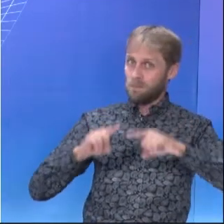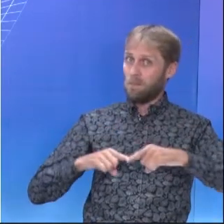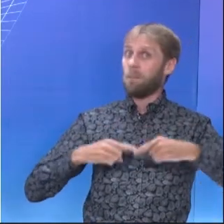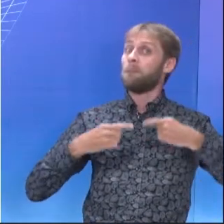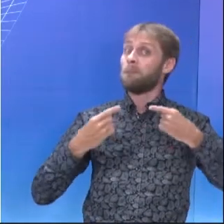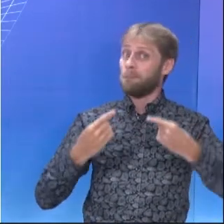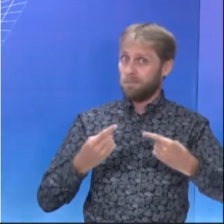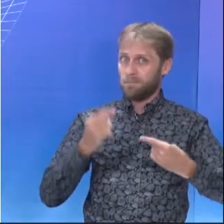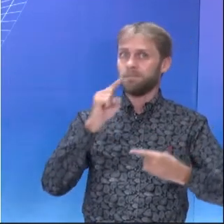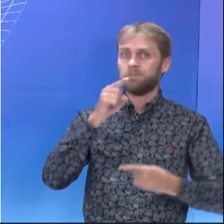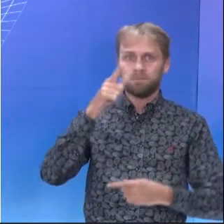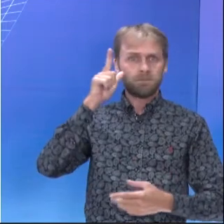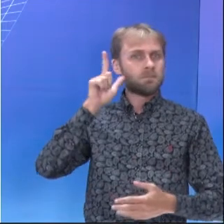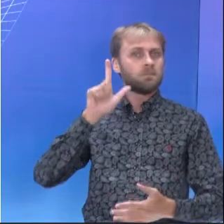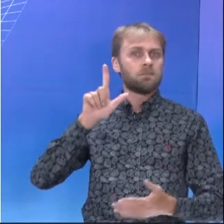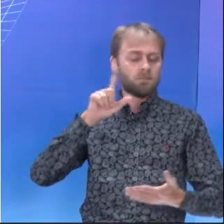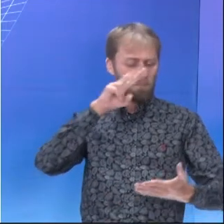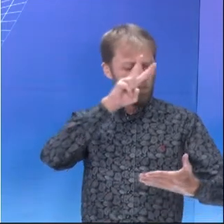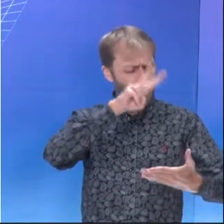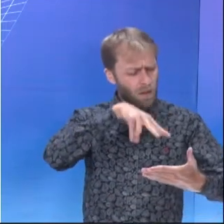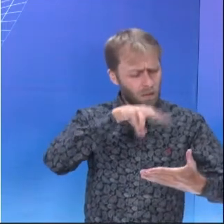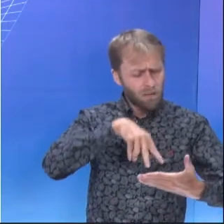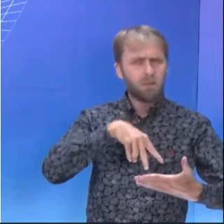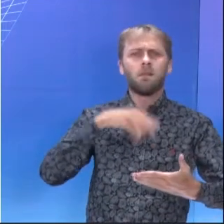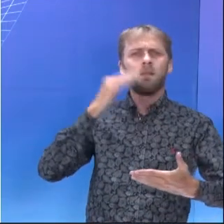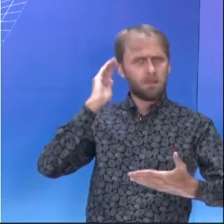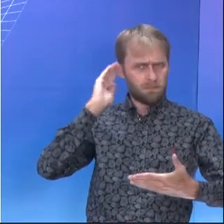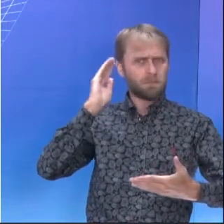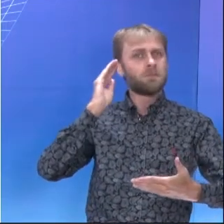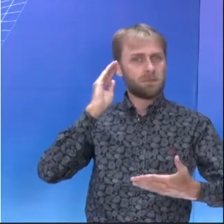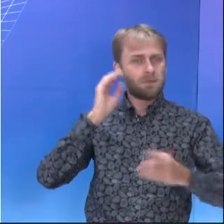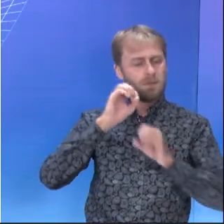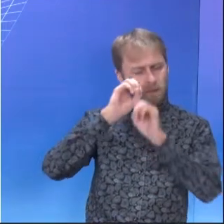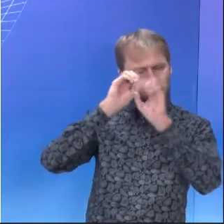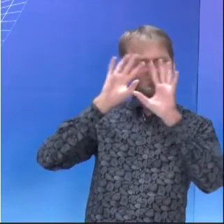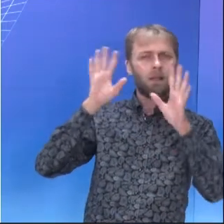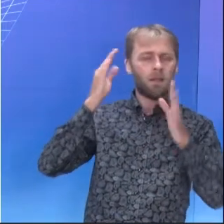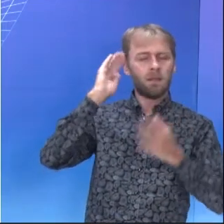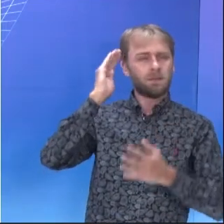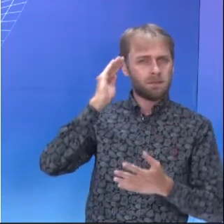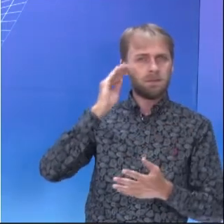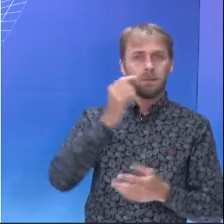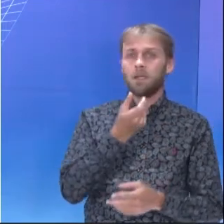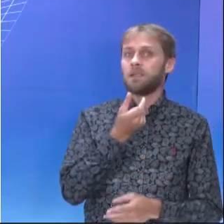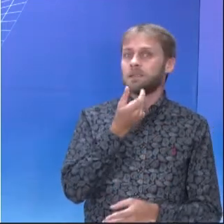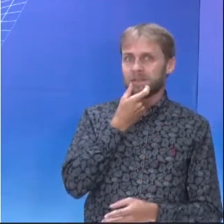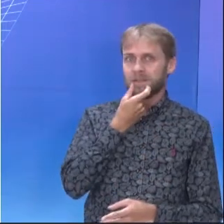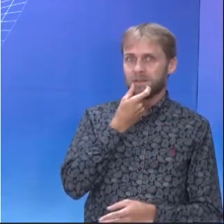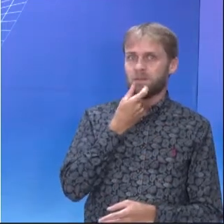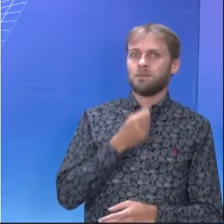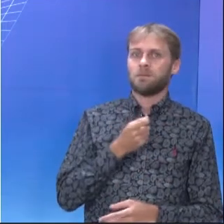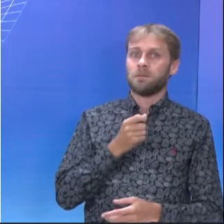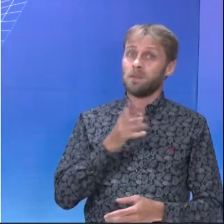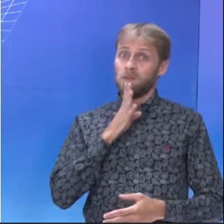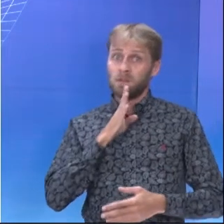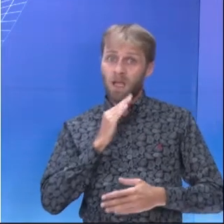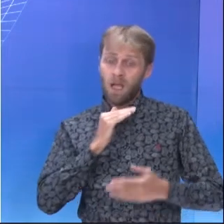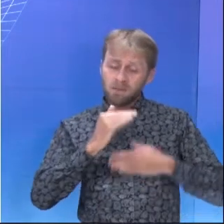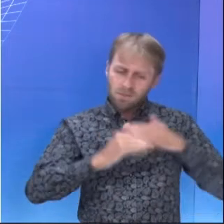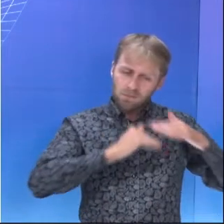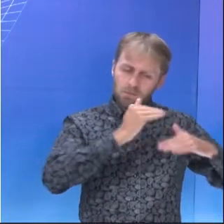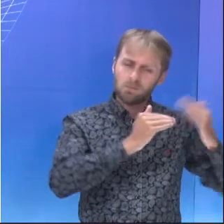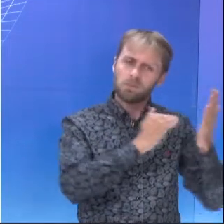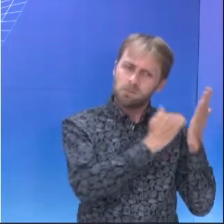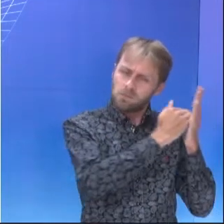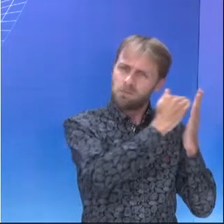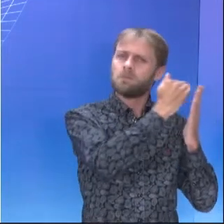a parte da comunicação. Mas você consegue ler, você consegue ter um certo entendimento da língua inglesa.